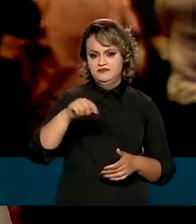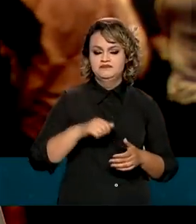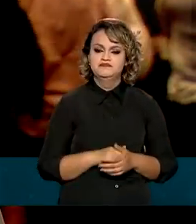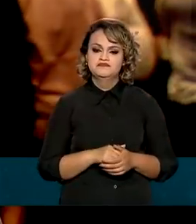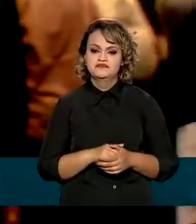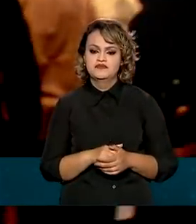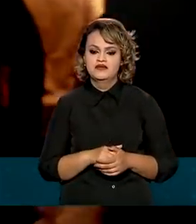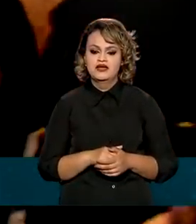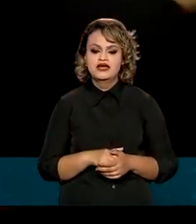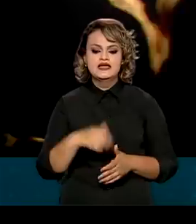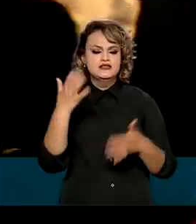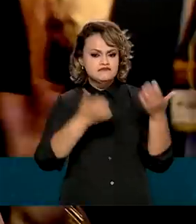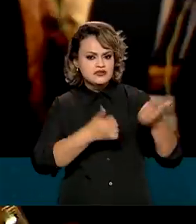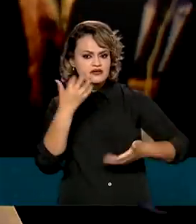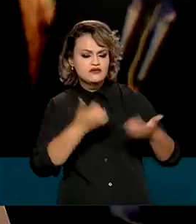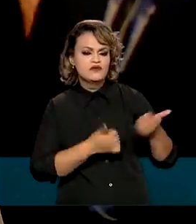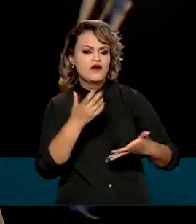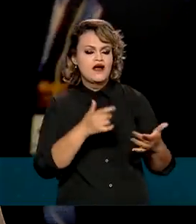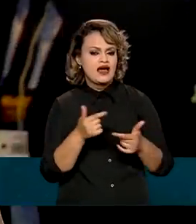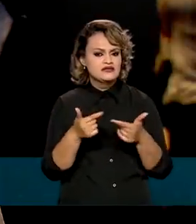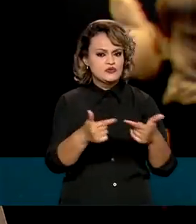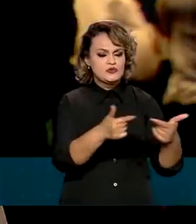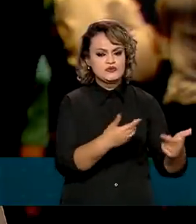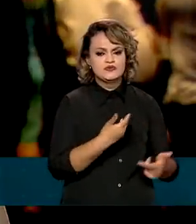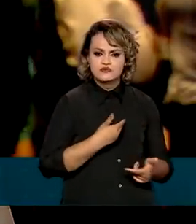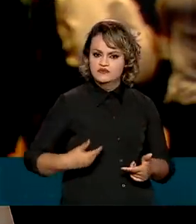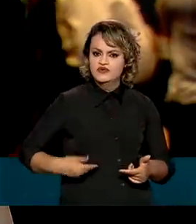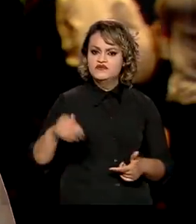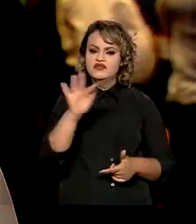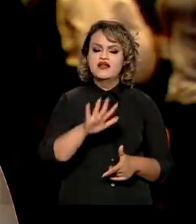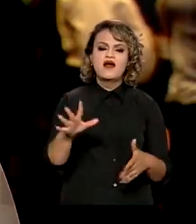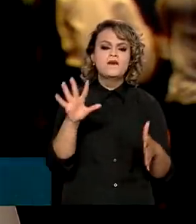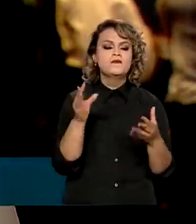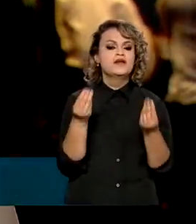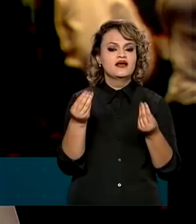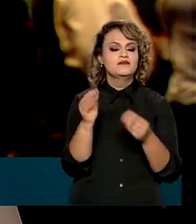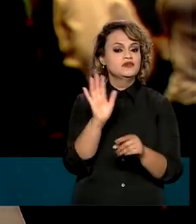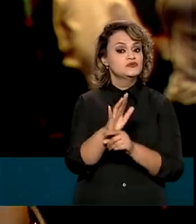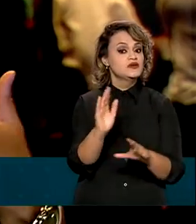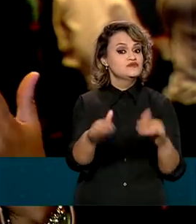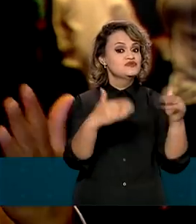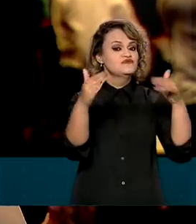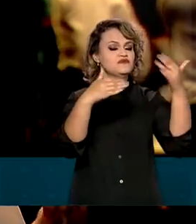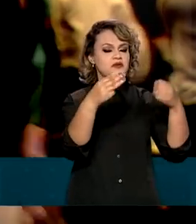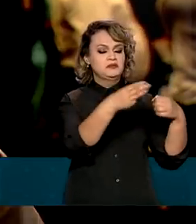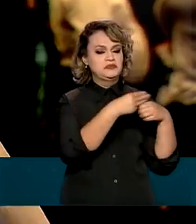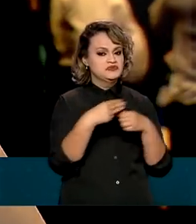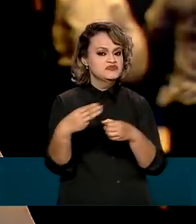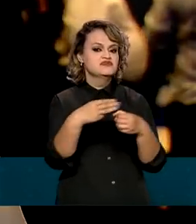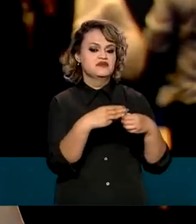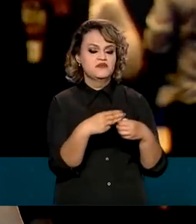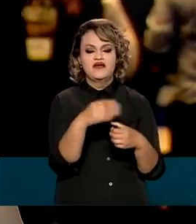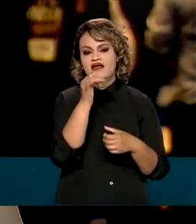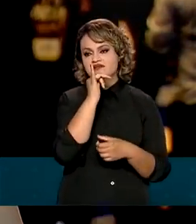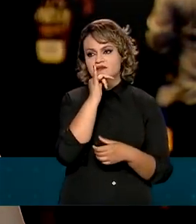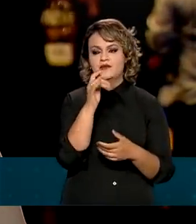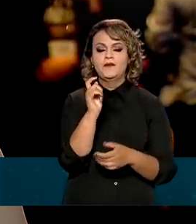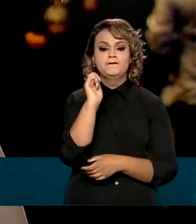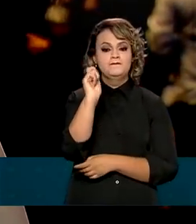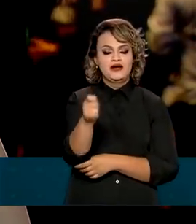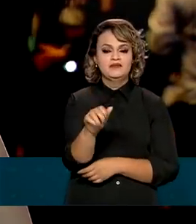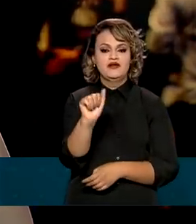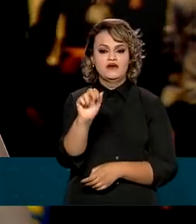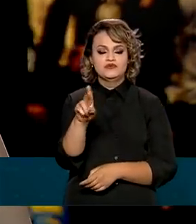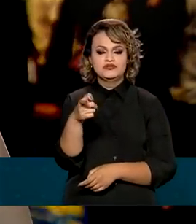dos Prefeitos e destacou as ações do governo federal para ajudar no desenvolvimento dos municípios, como o pagamento do